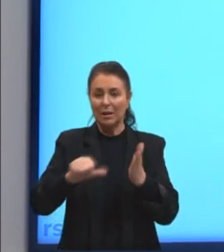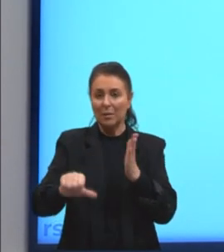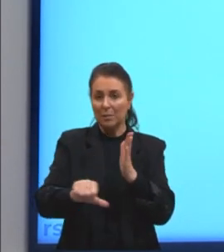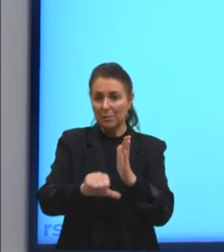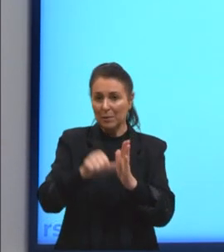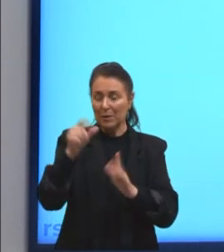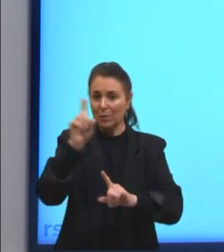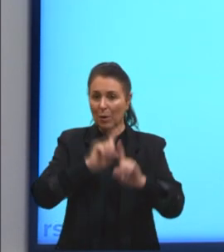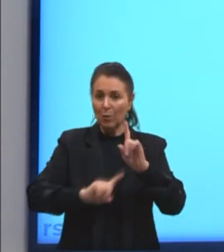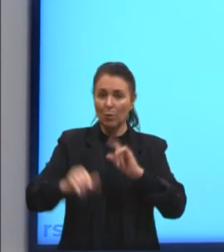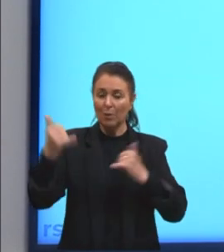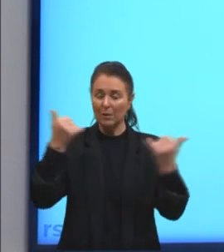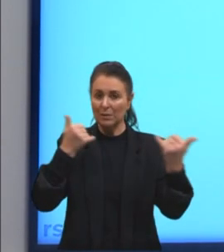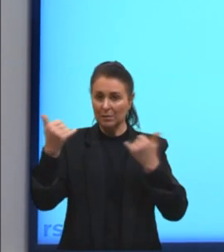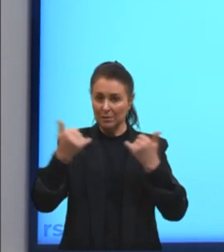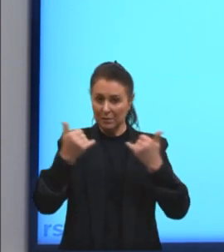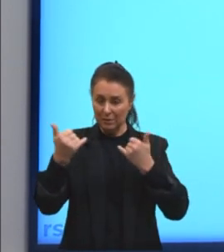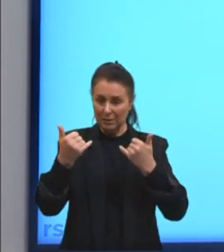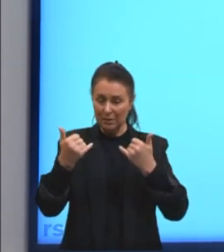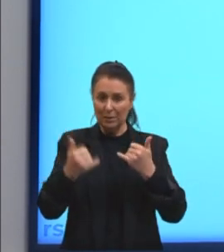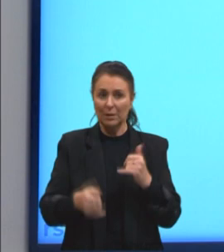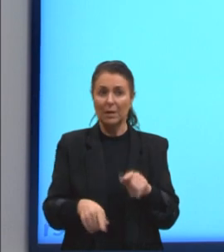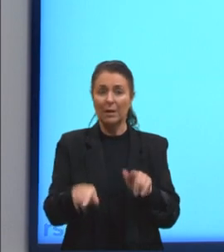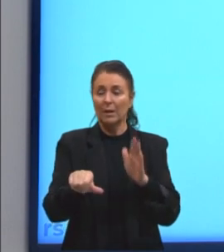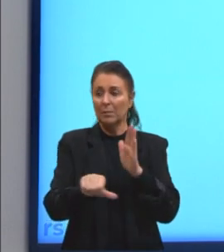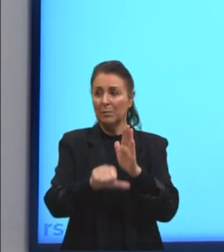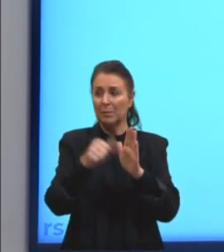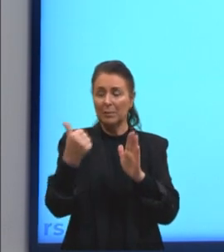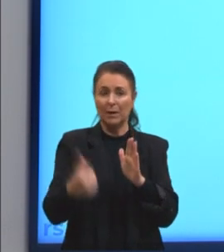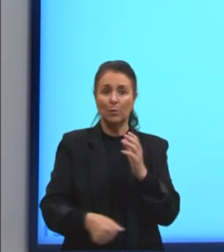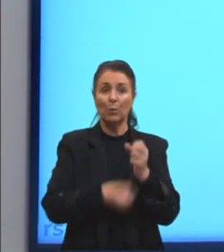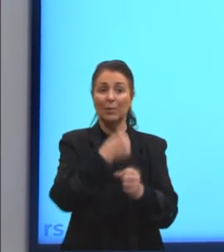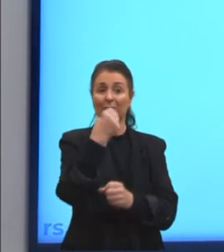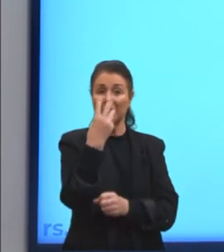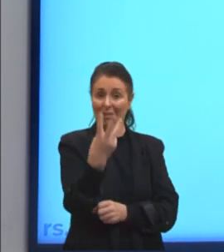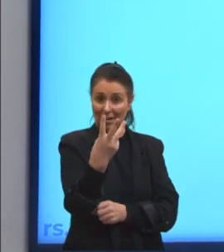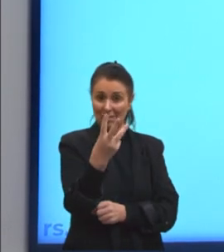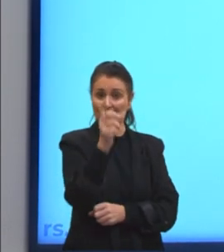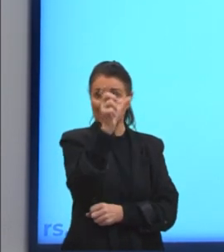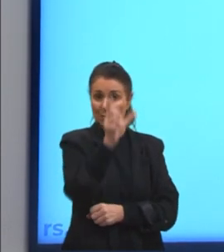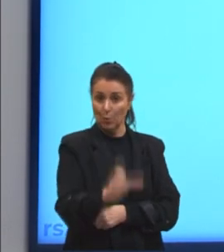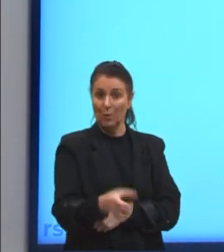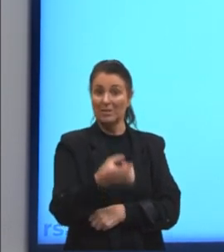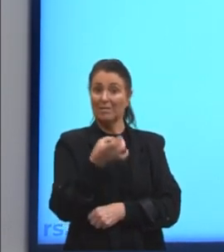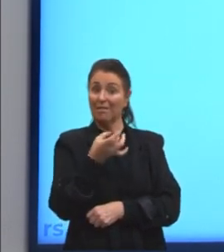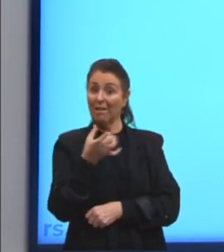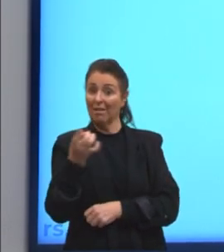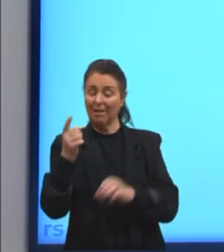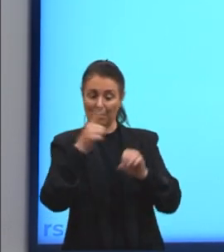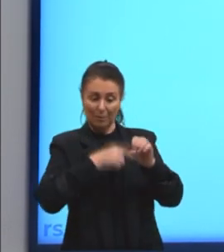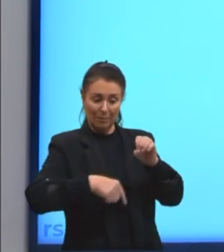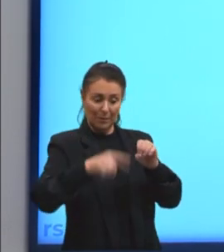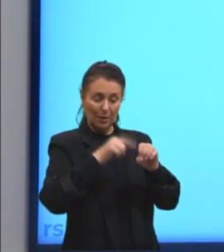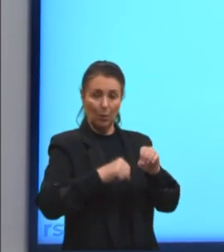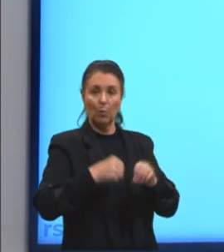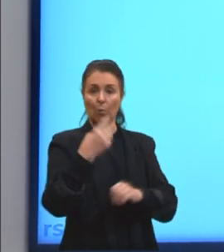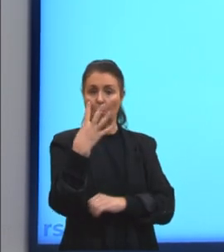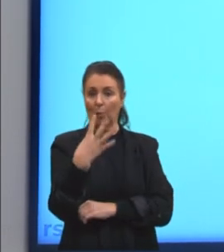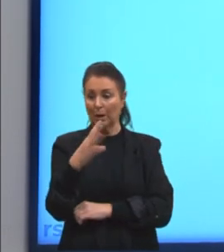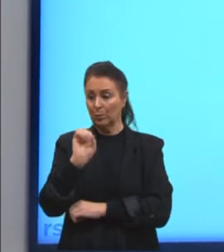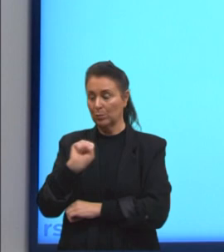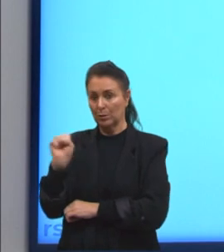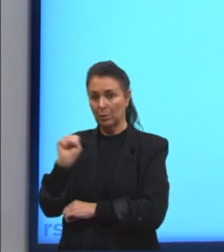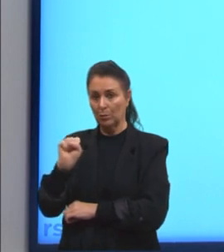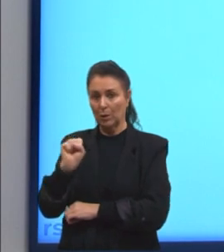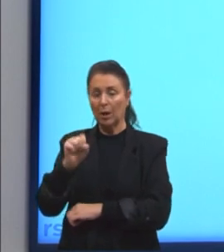com algumas dessas informações. São elas, três pessoas em cada pneu, levam quatro segundos. E